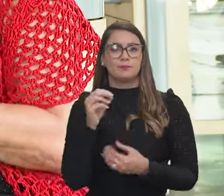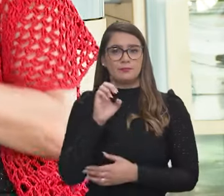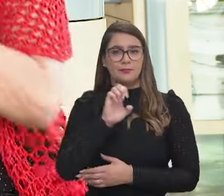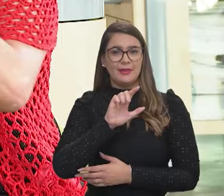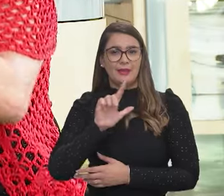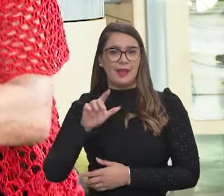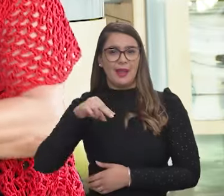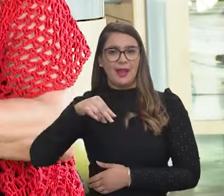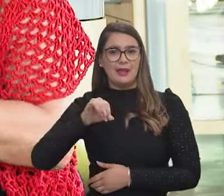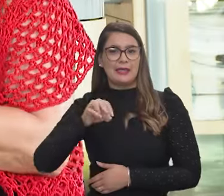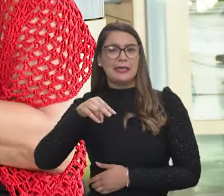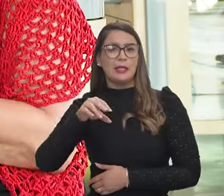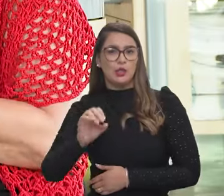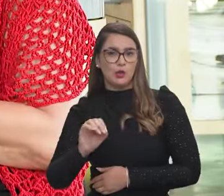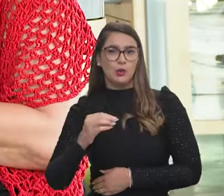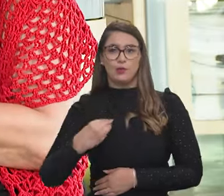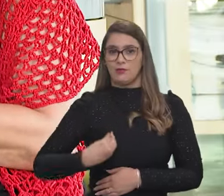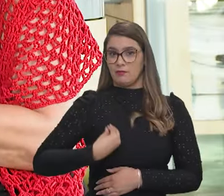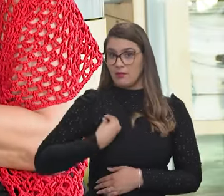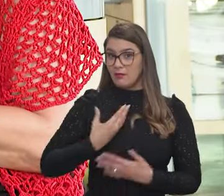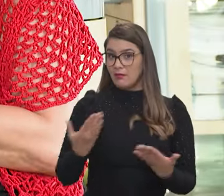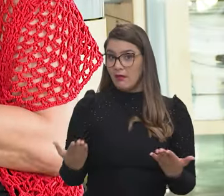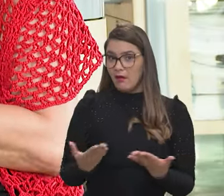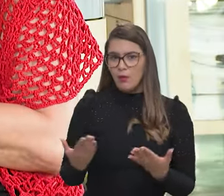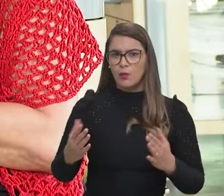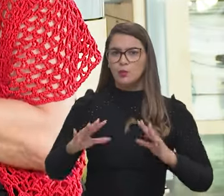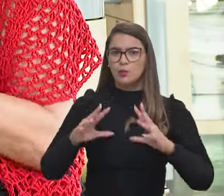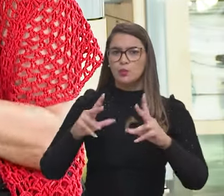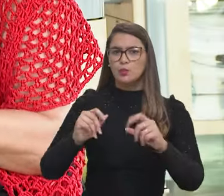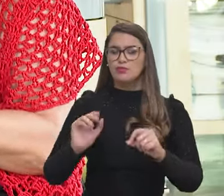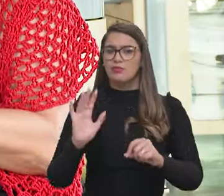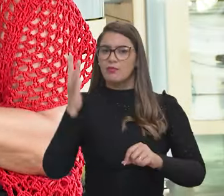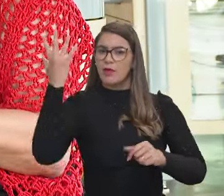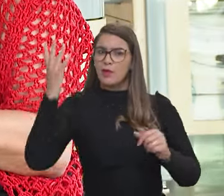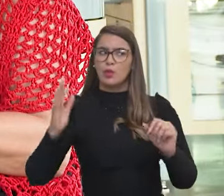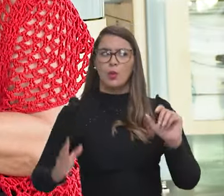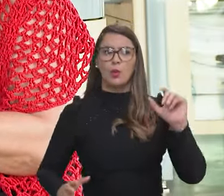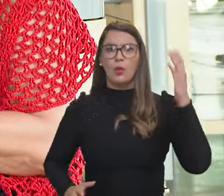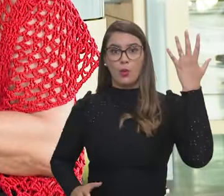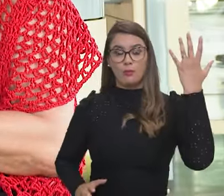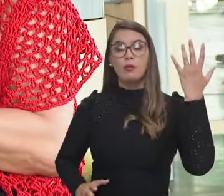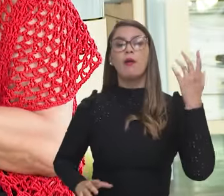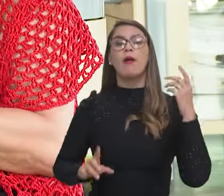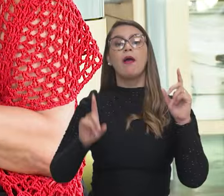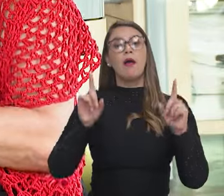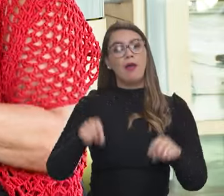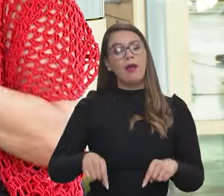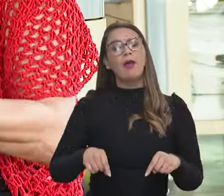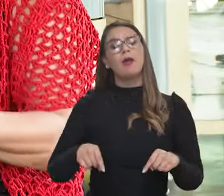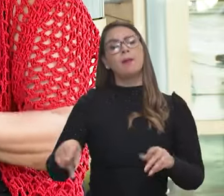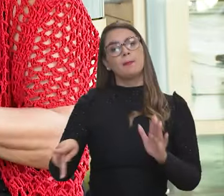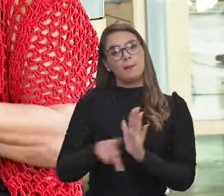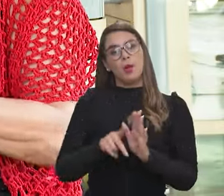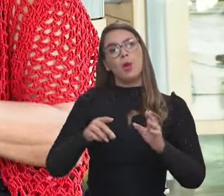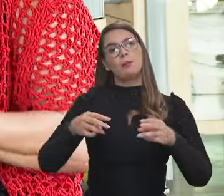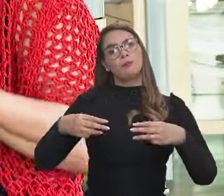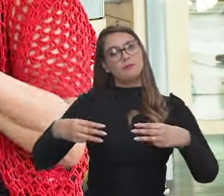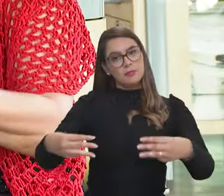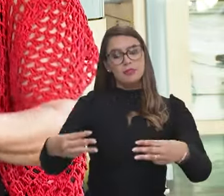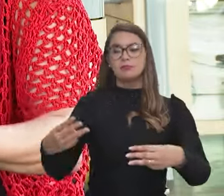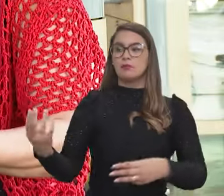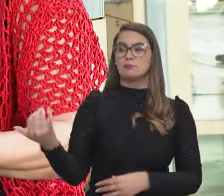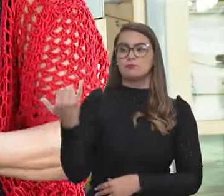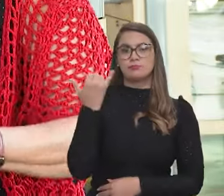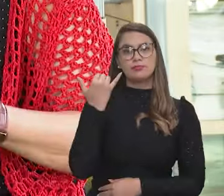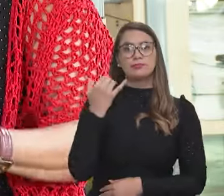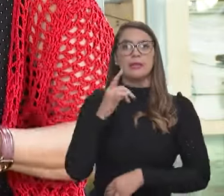do El Ninho, né, que nós estamos vivenciando, todos esses fenômenos climáticos, é através do nosso Ministério que